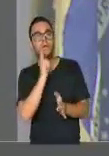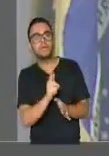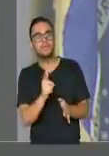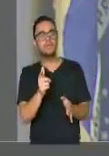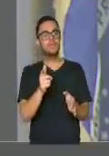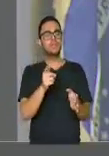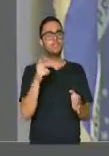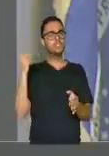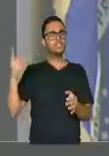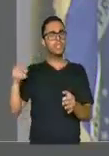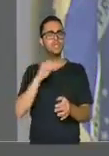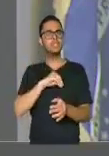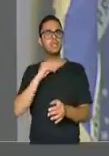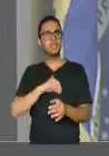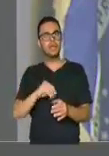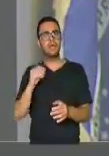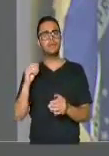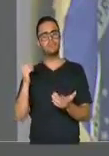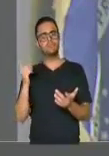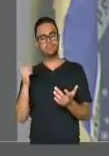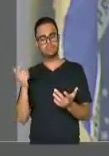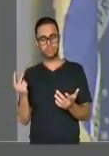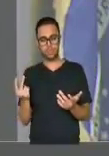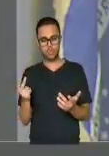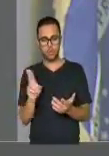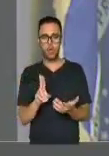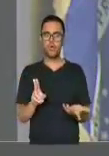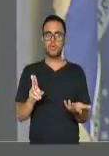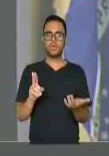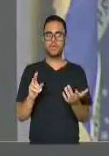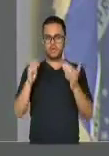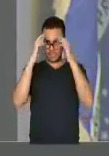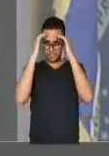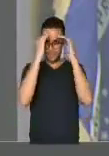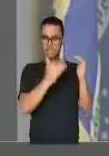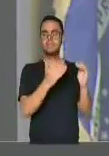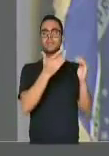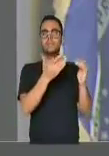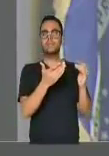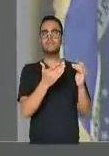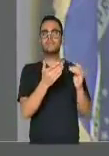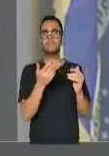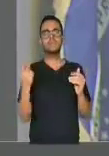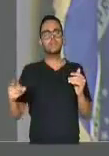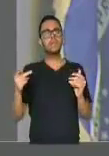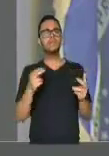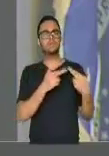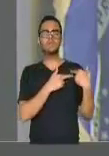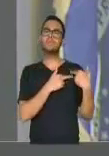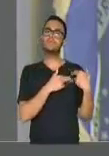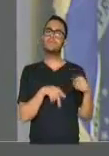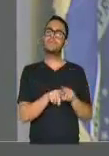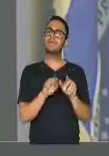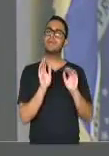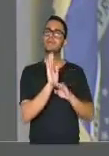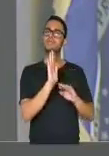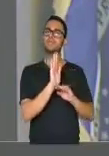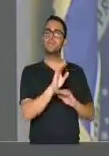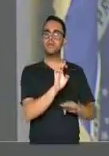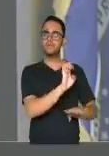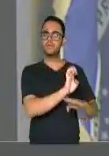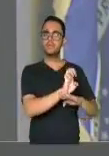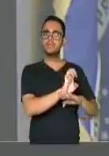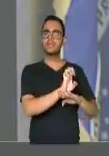ao salário que eles estão ganhando no dia de hoje e ajudar o Estado a se estruturar para nós podermos dar